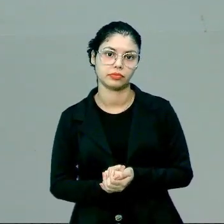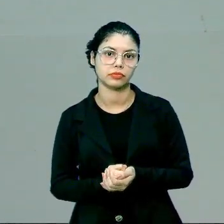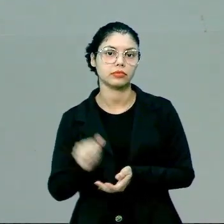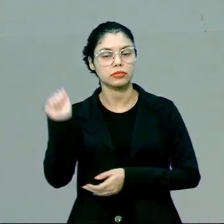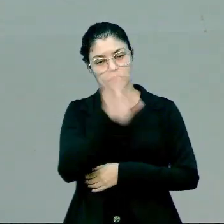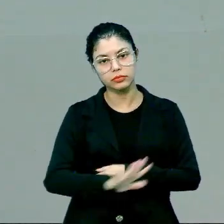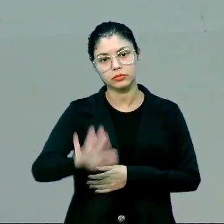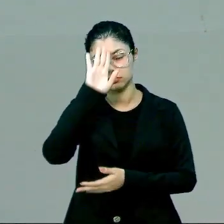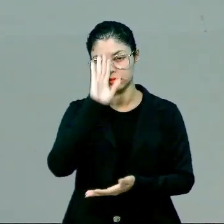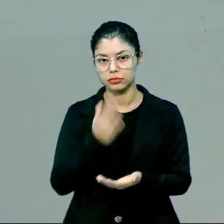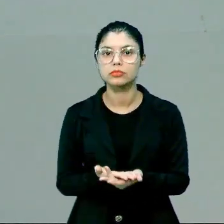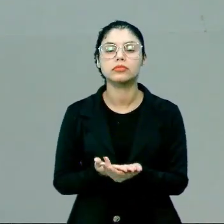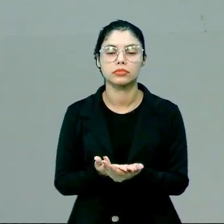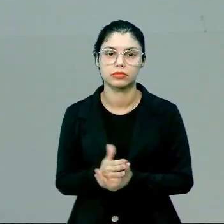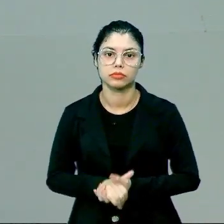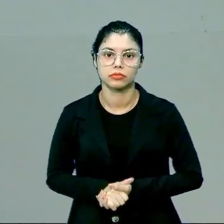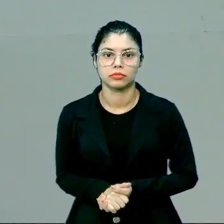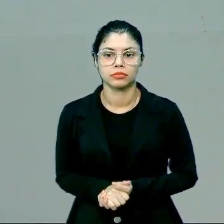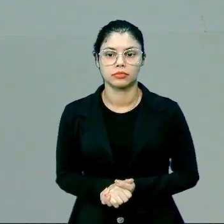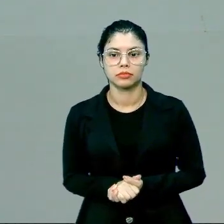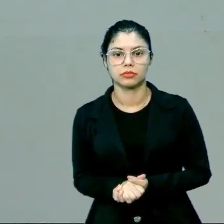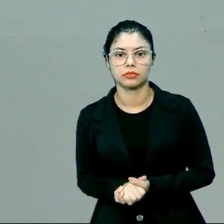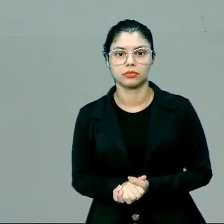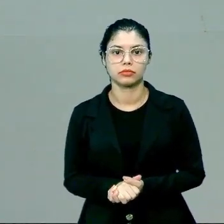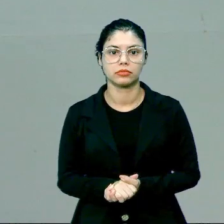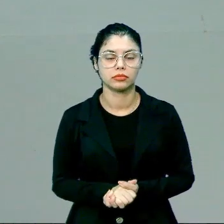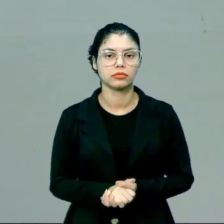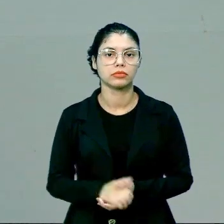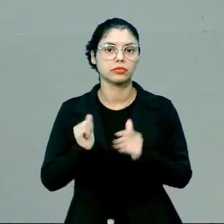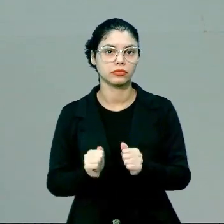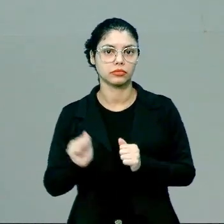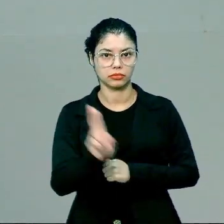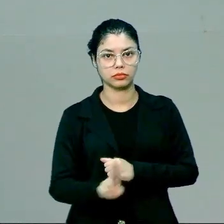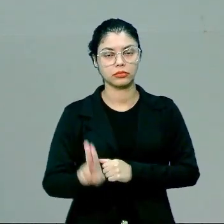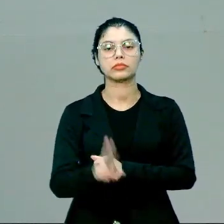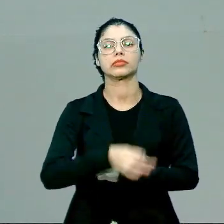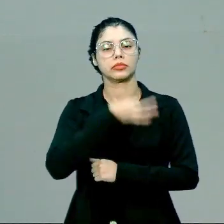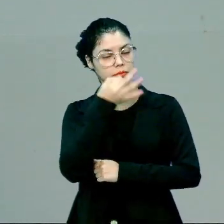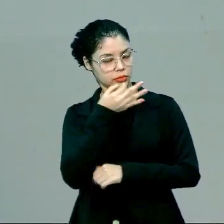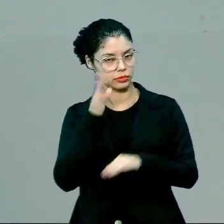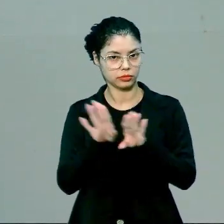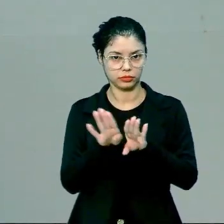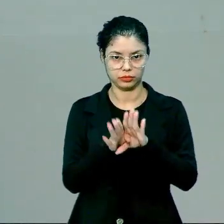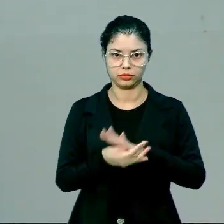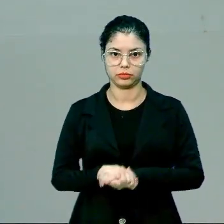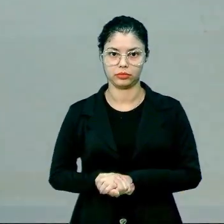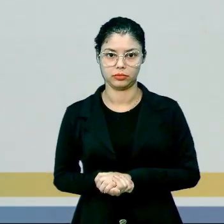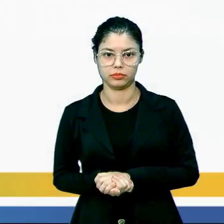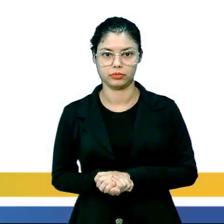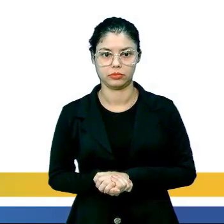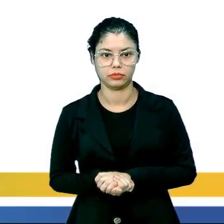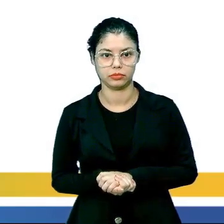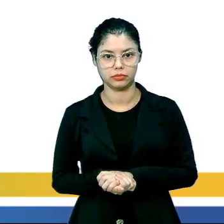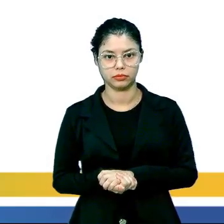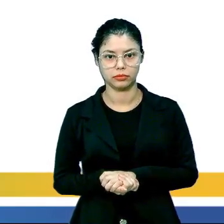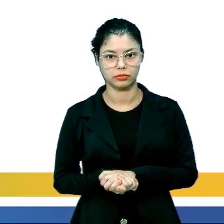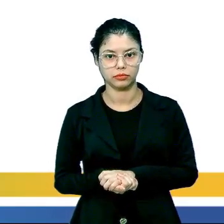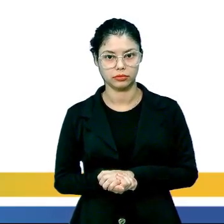universal, elas acreditam nisso. Então, eu posso utilizar como argumento também. E aí, nós temos um exemplo também, claro, né?